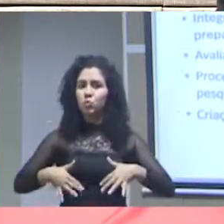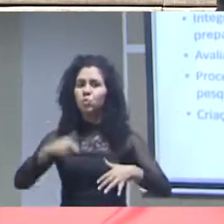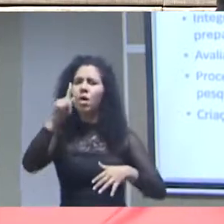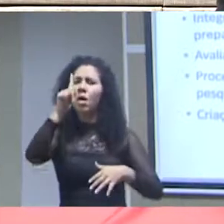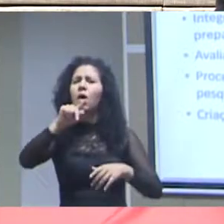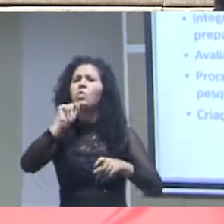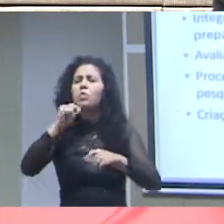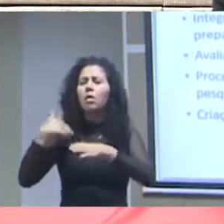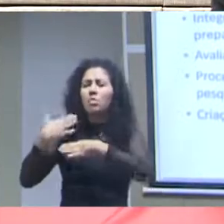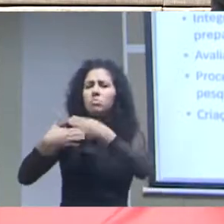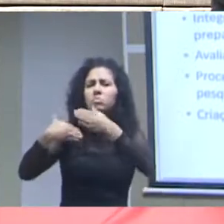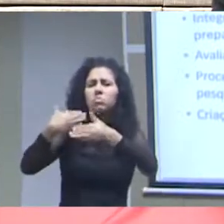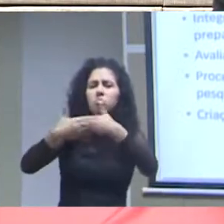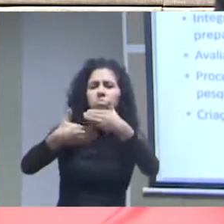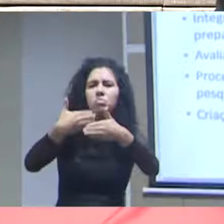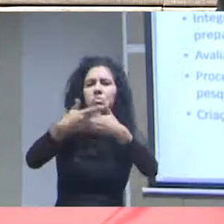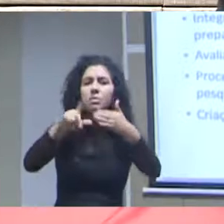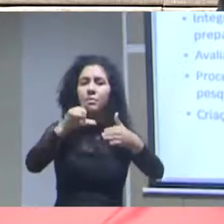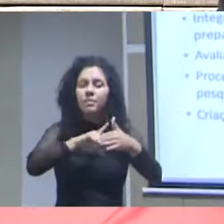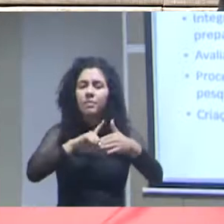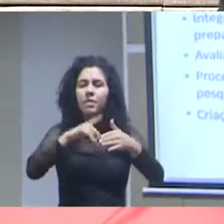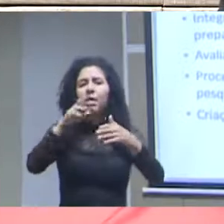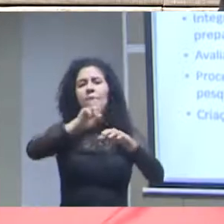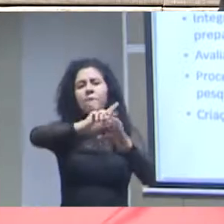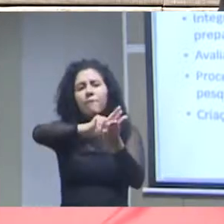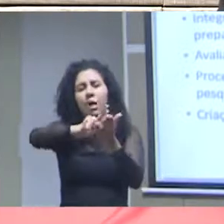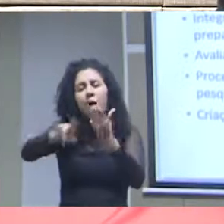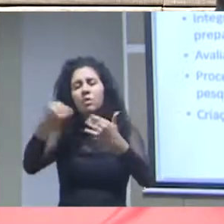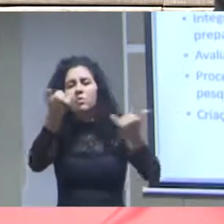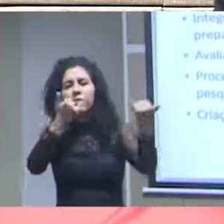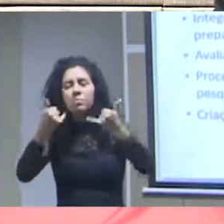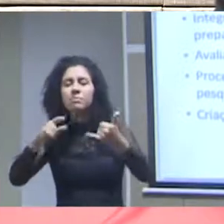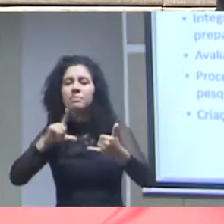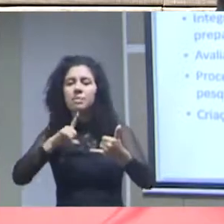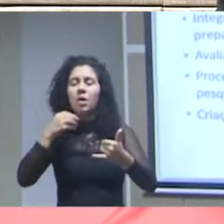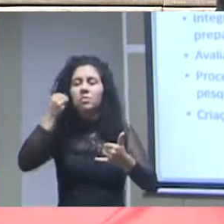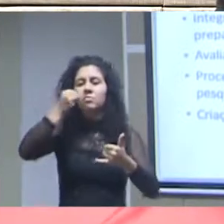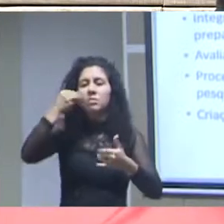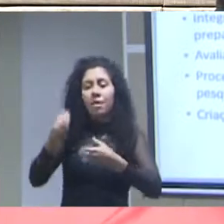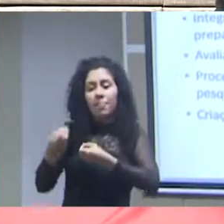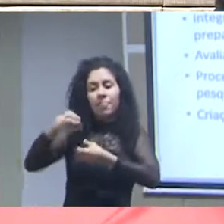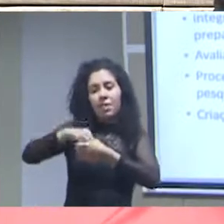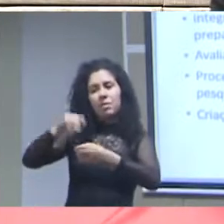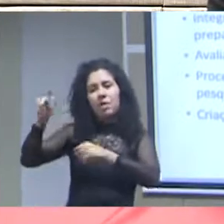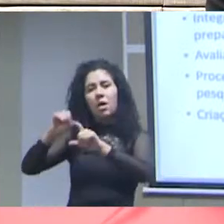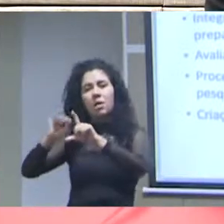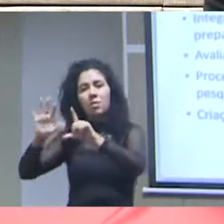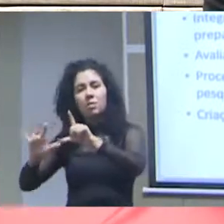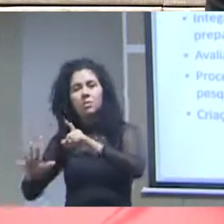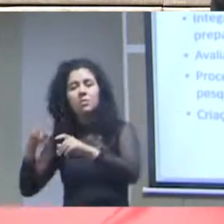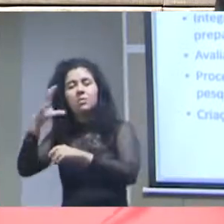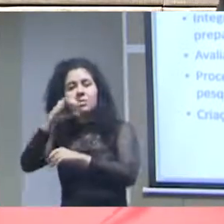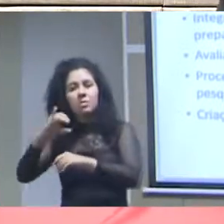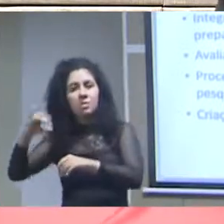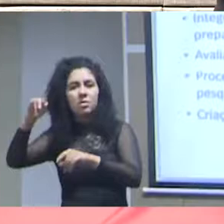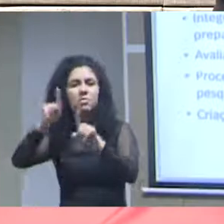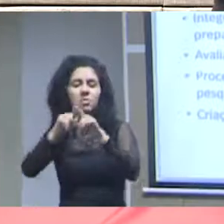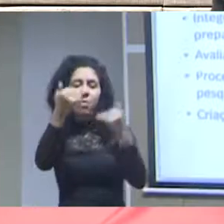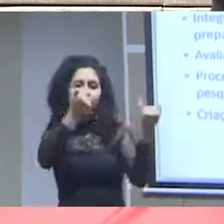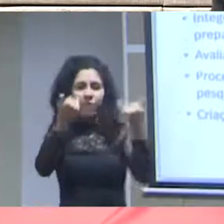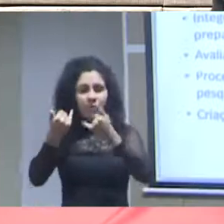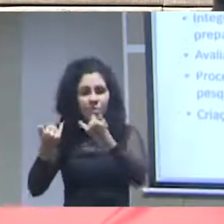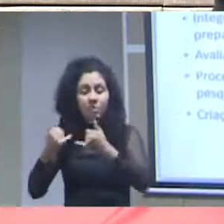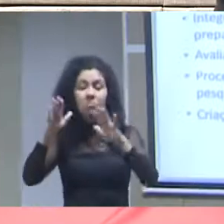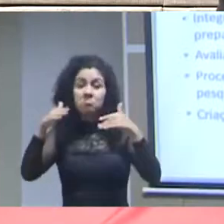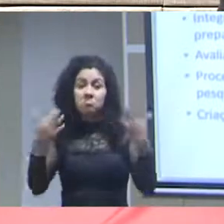volumes de dados é isso que a gente tem tido a experiência lá no laboratório de ciência de dados e além disso de compartilhar